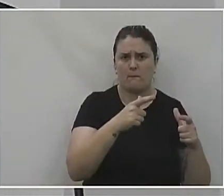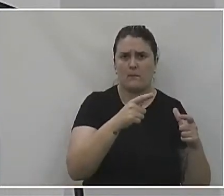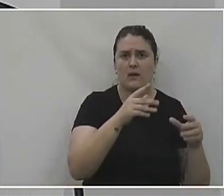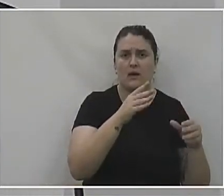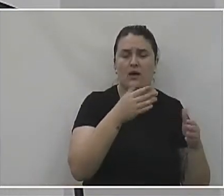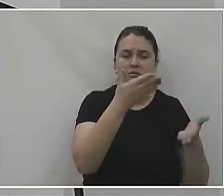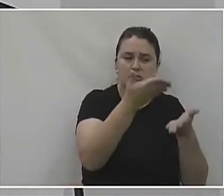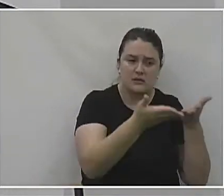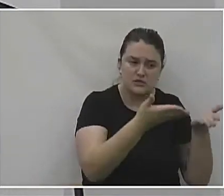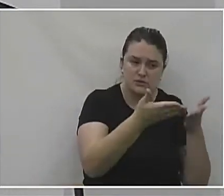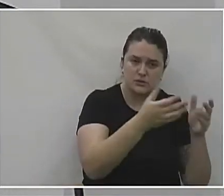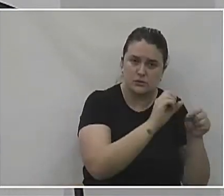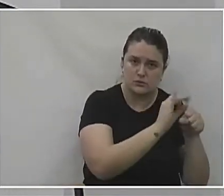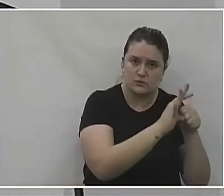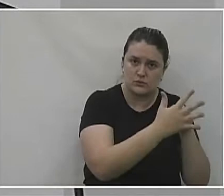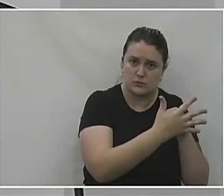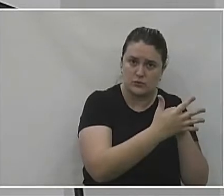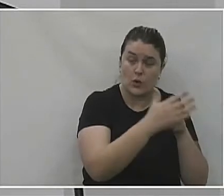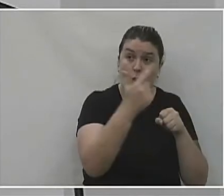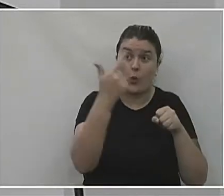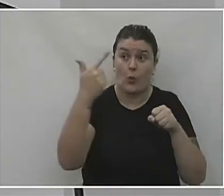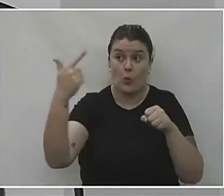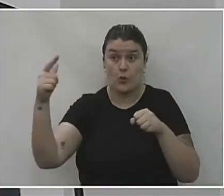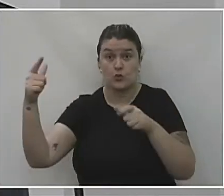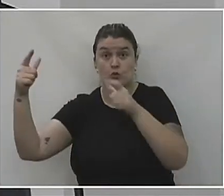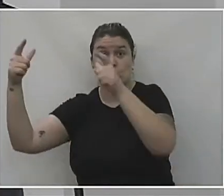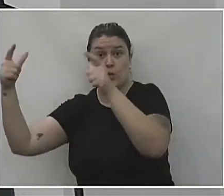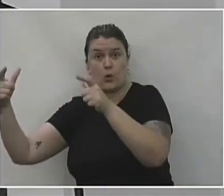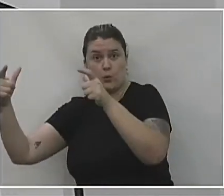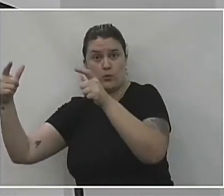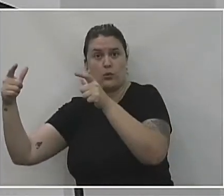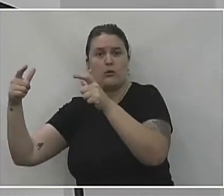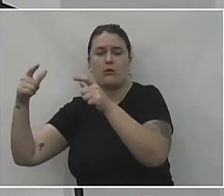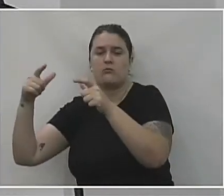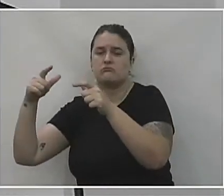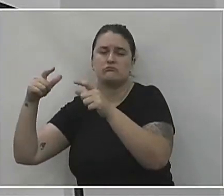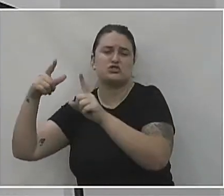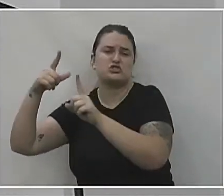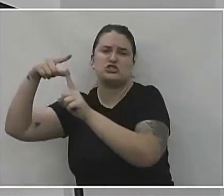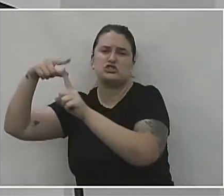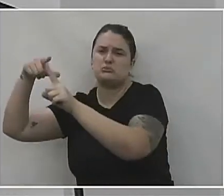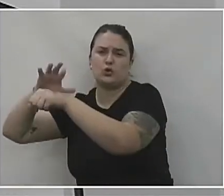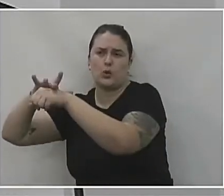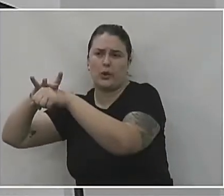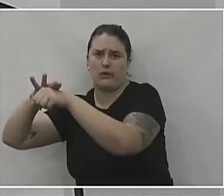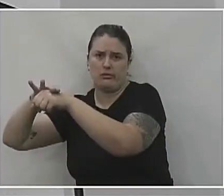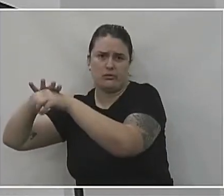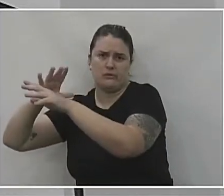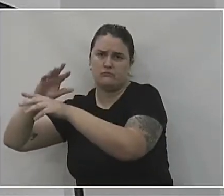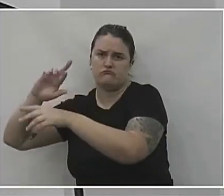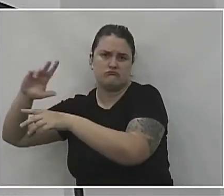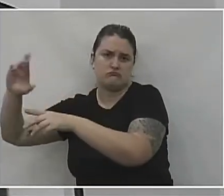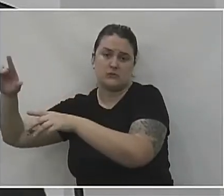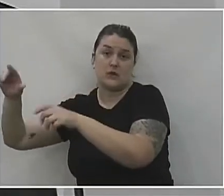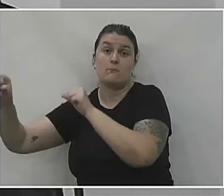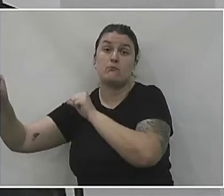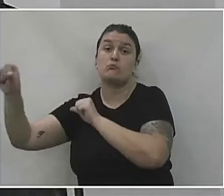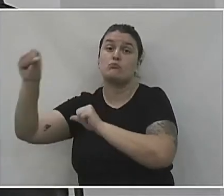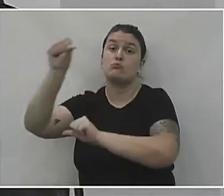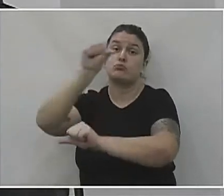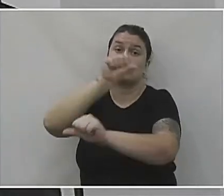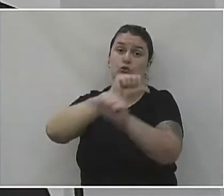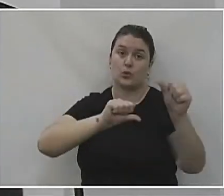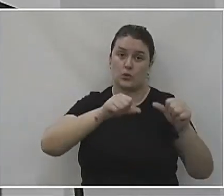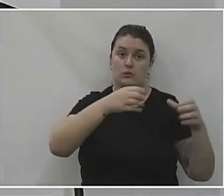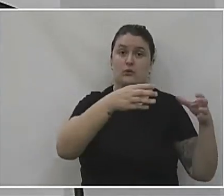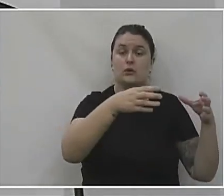COVID e outra maior que atendia toda a parte clínica. Nós simplesmente fizemos o inverso. Transformamos essa parte menor